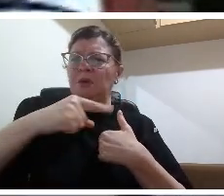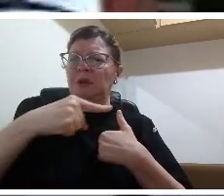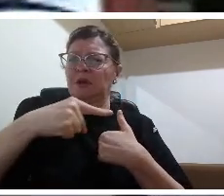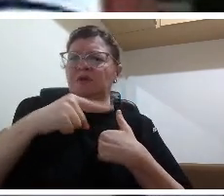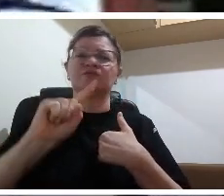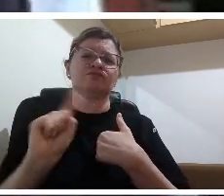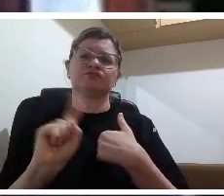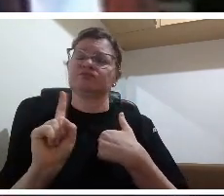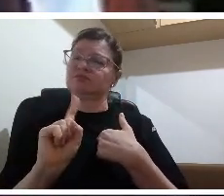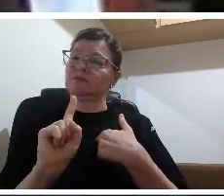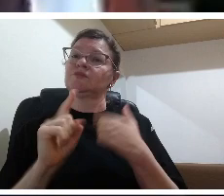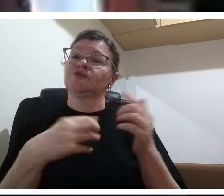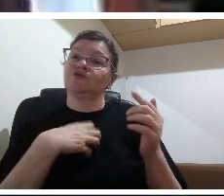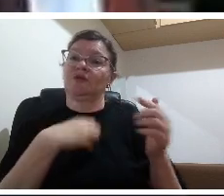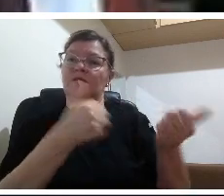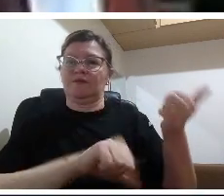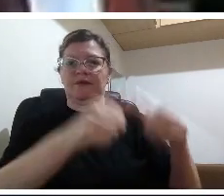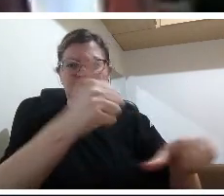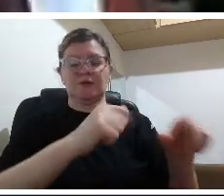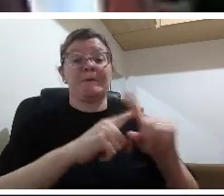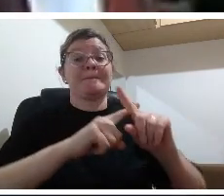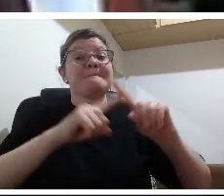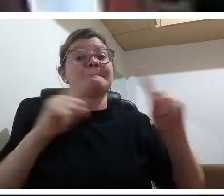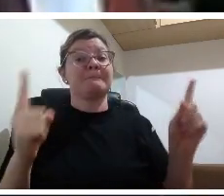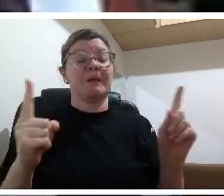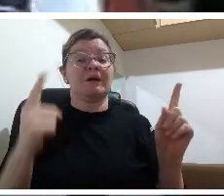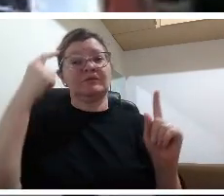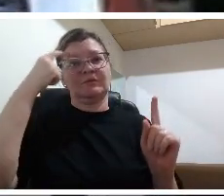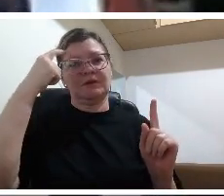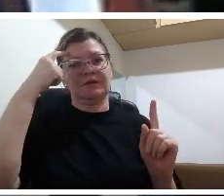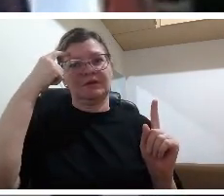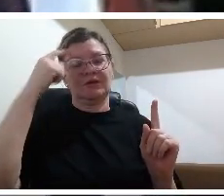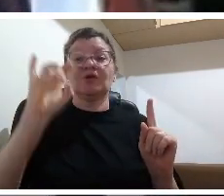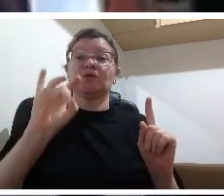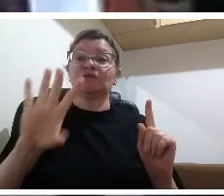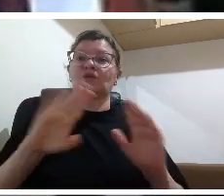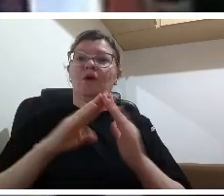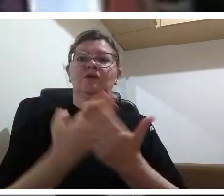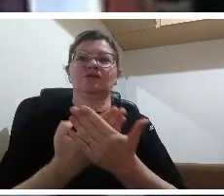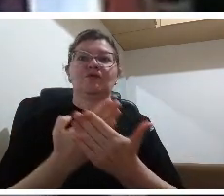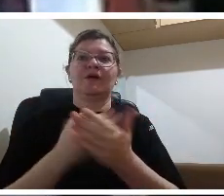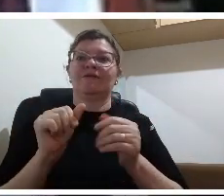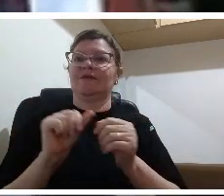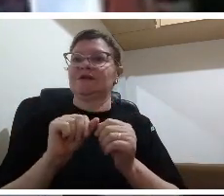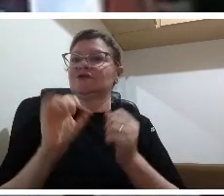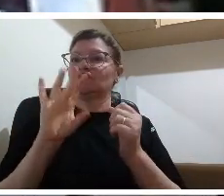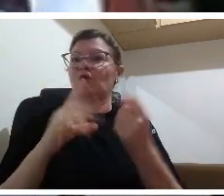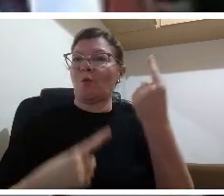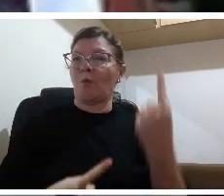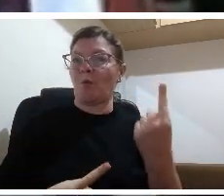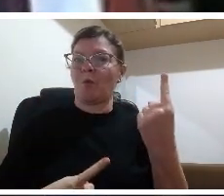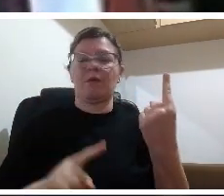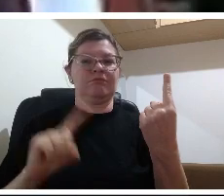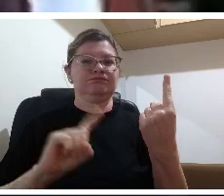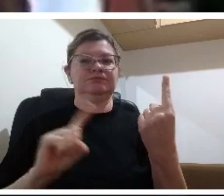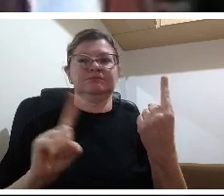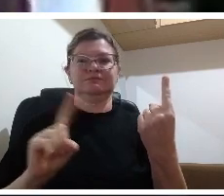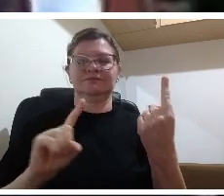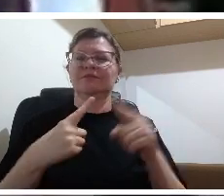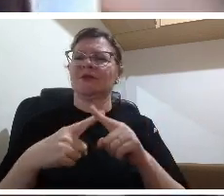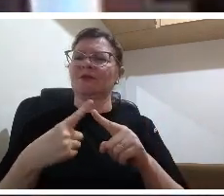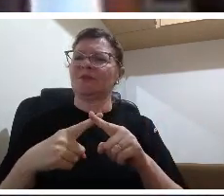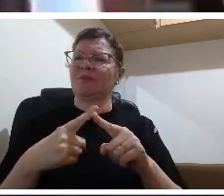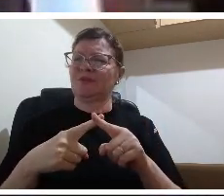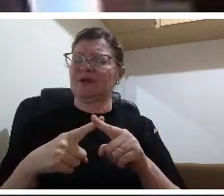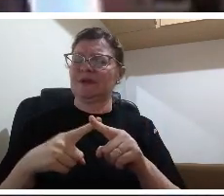para essas avaliações nós temos que preparar o cidadão temos que preparar o educando que estamos com ele trabalhando